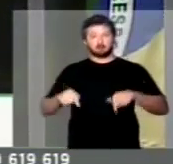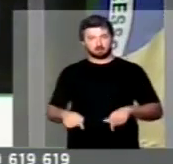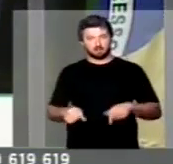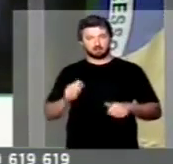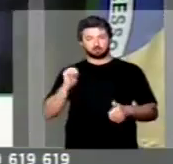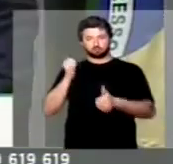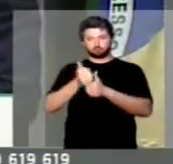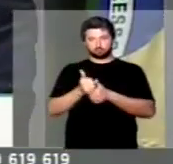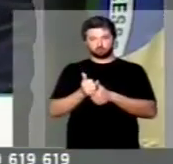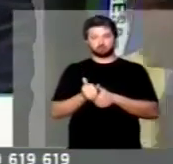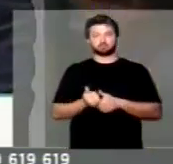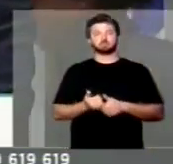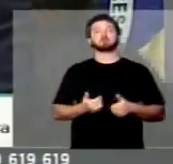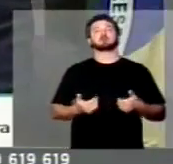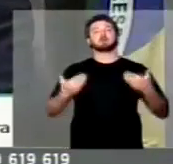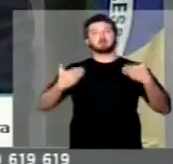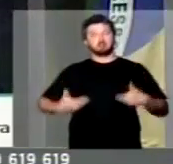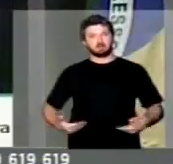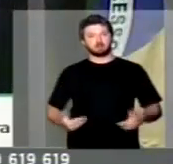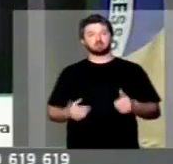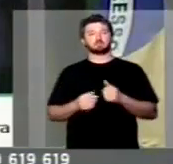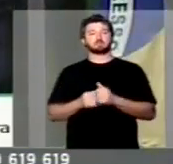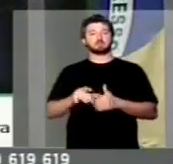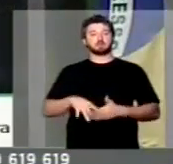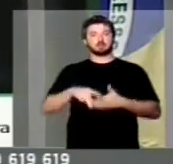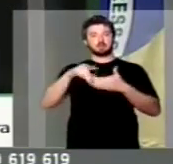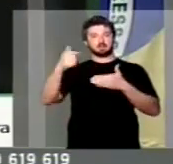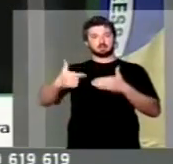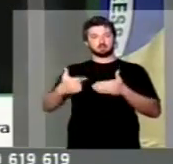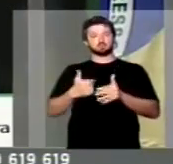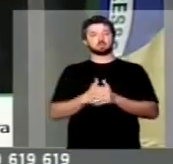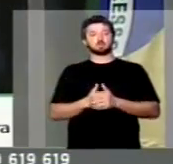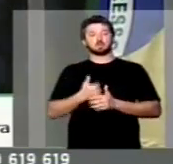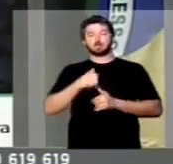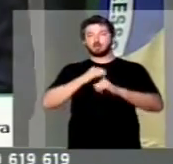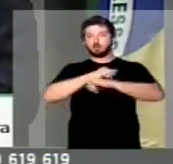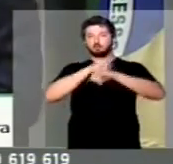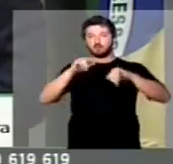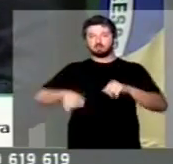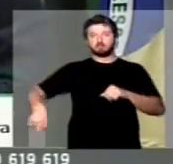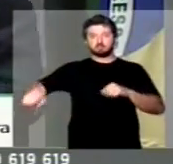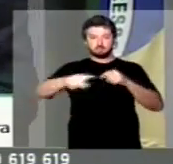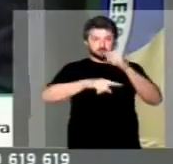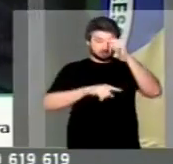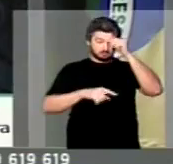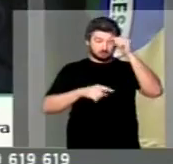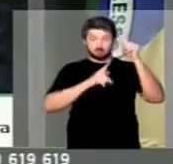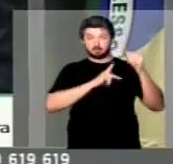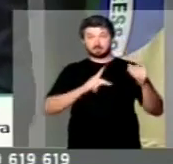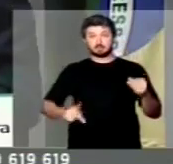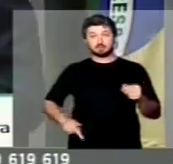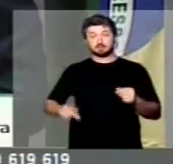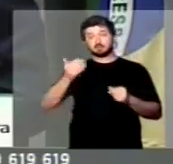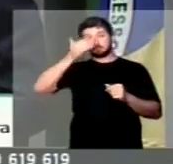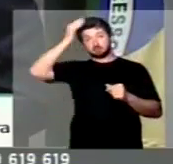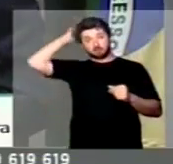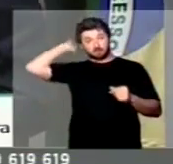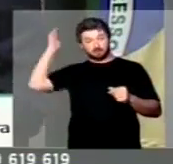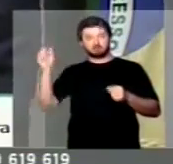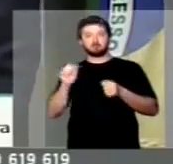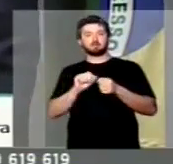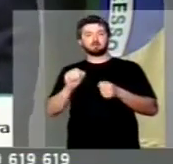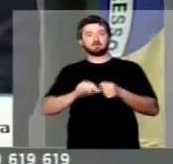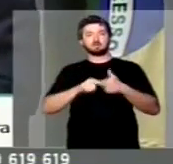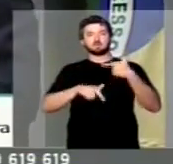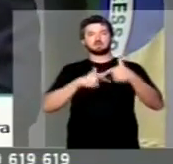exercendo aqui, nesse momento, a condição de vice-líder, eu digo aos senhores, o presidente Michel Temer tem agido